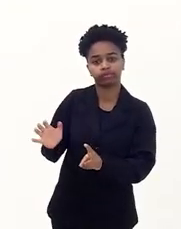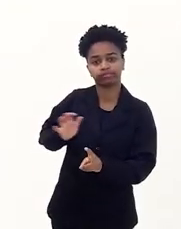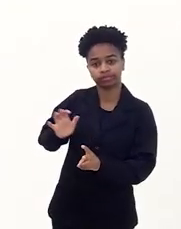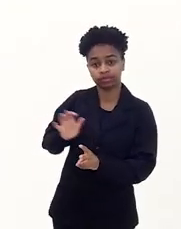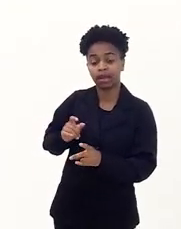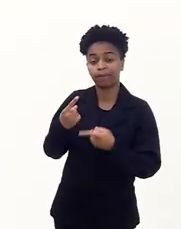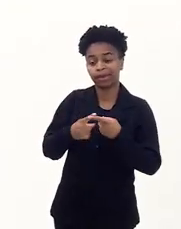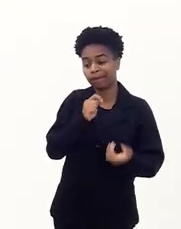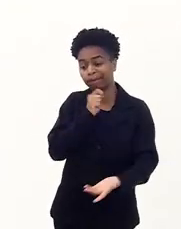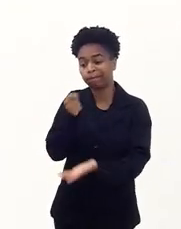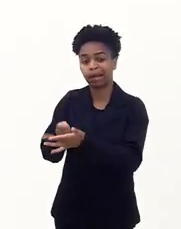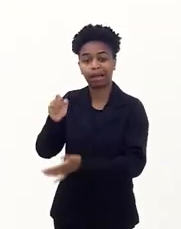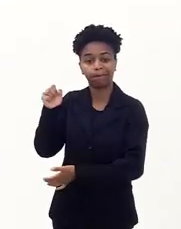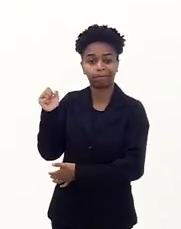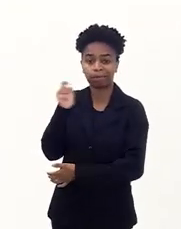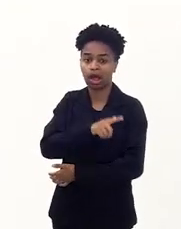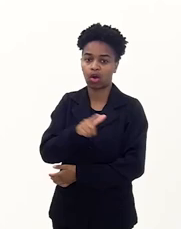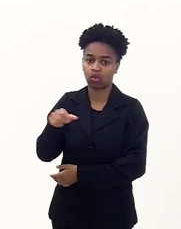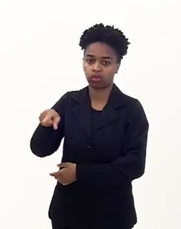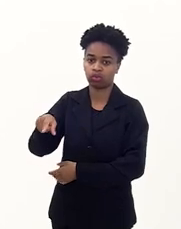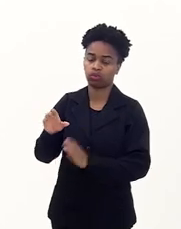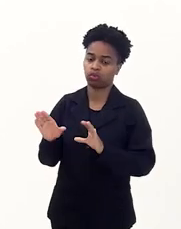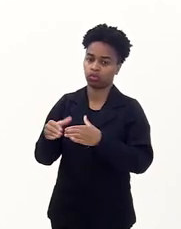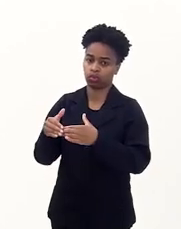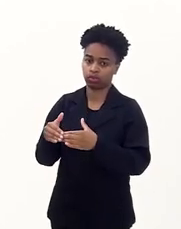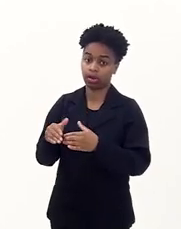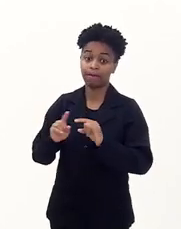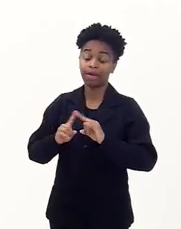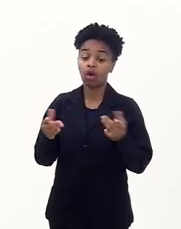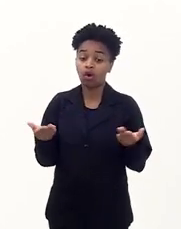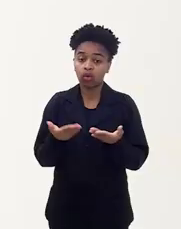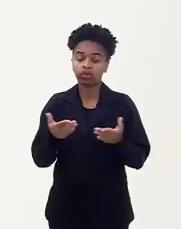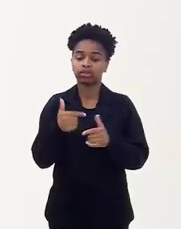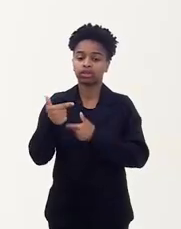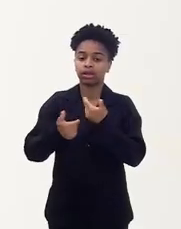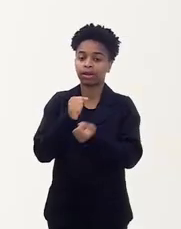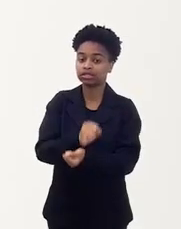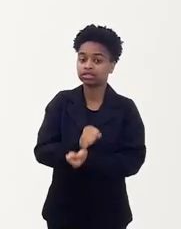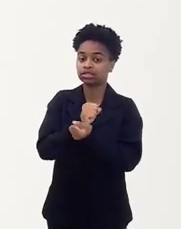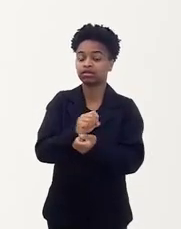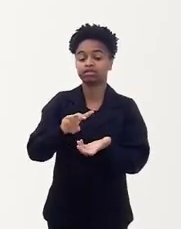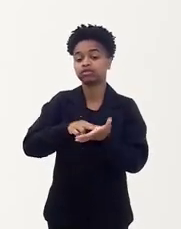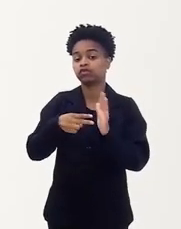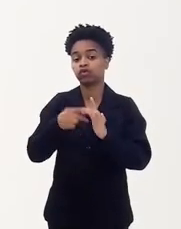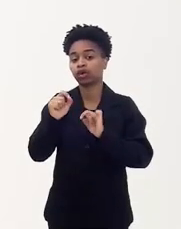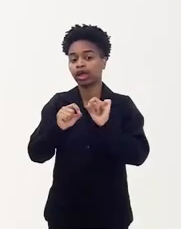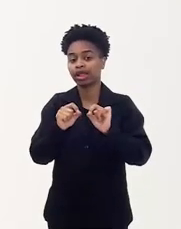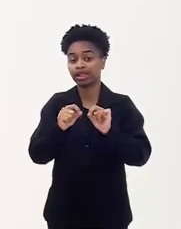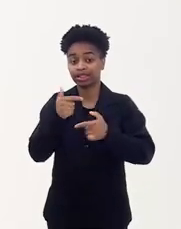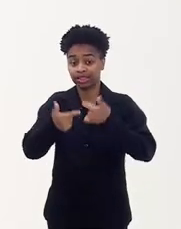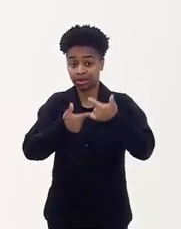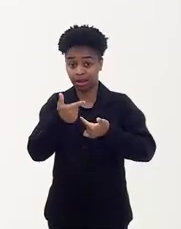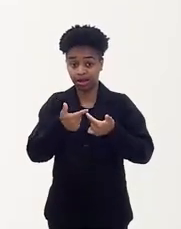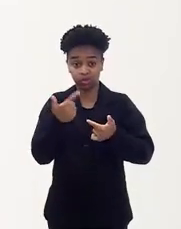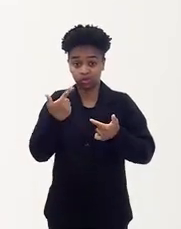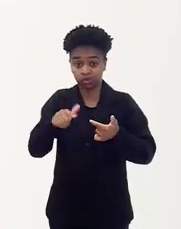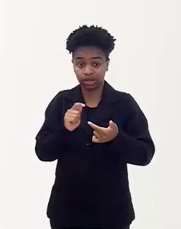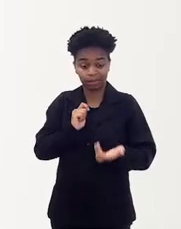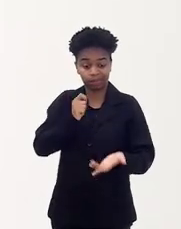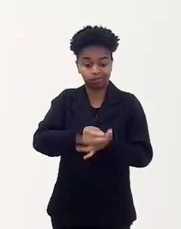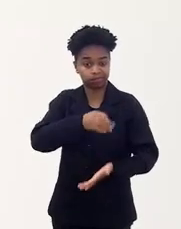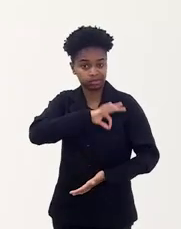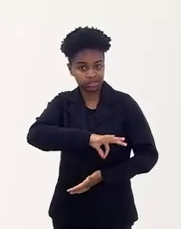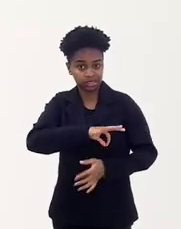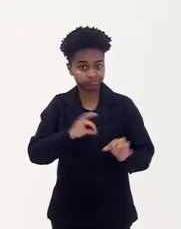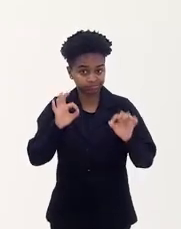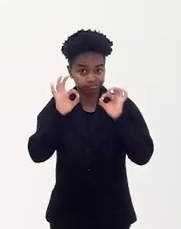mal o emprego da força de trabalho. Agora, trabalho escravo, hoje, se caracteriza por trabalho que não recebe remuneração e que